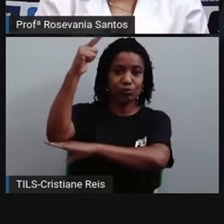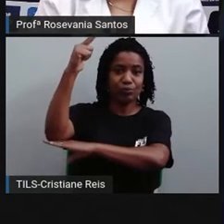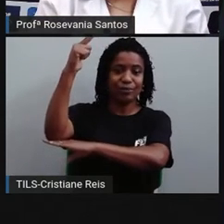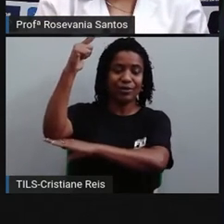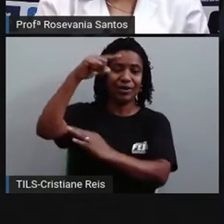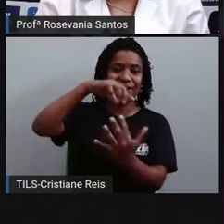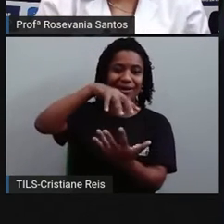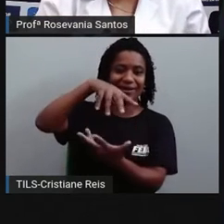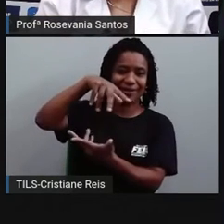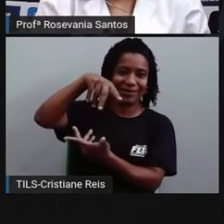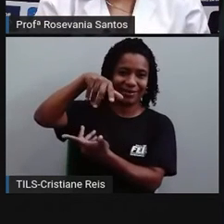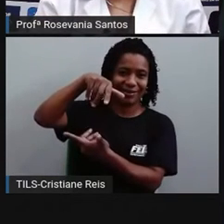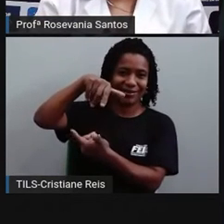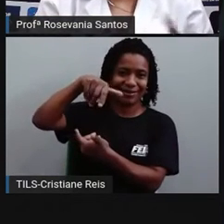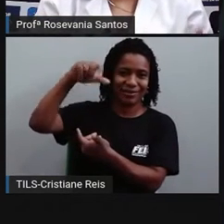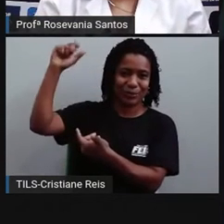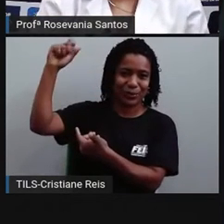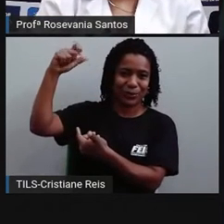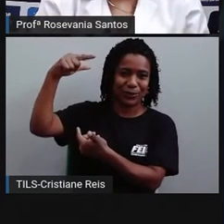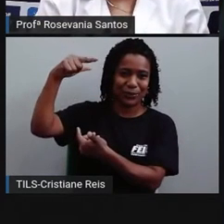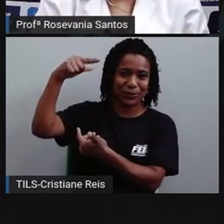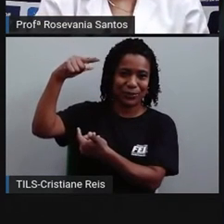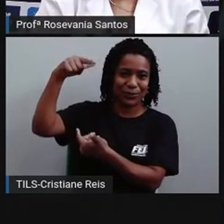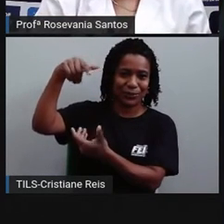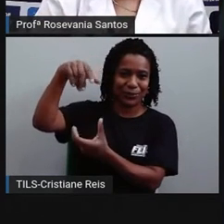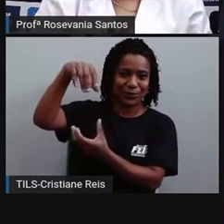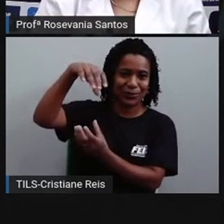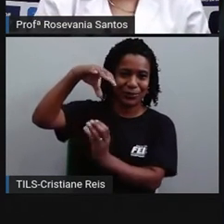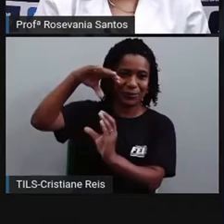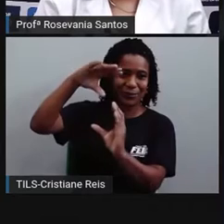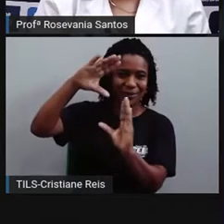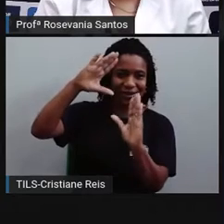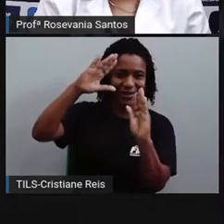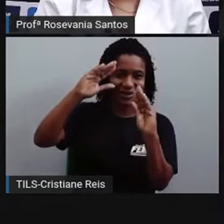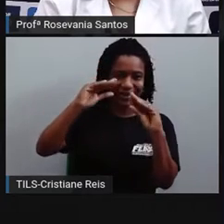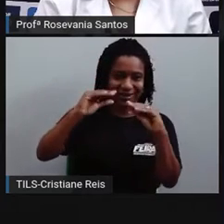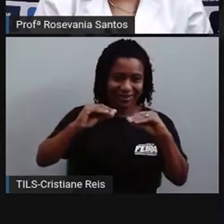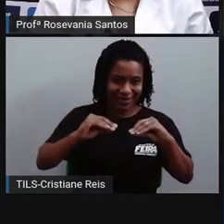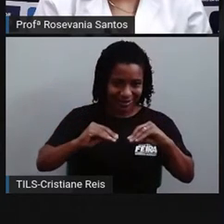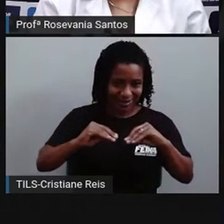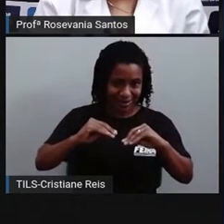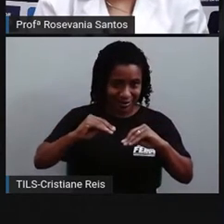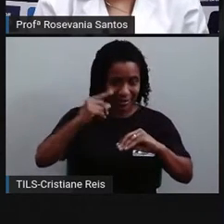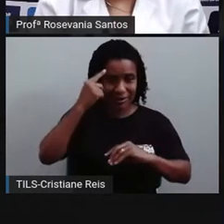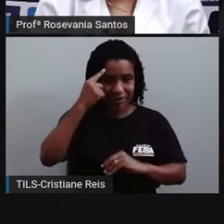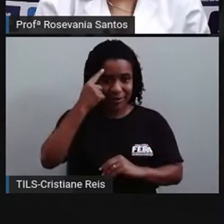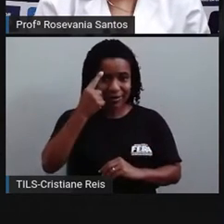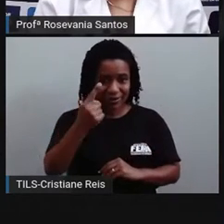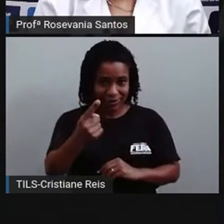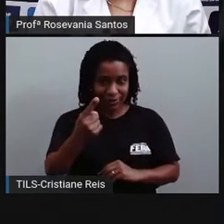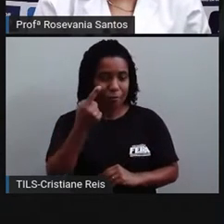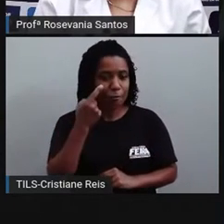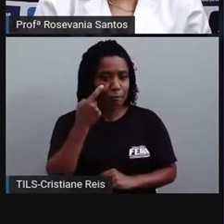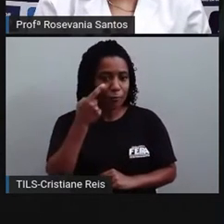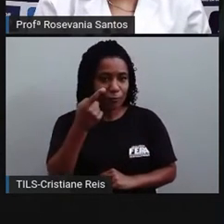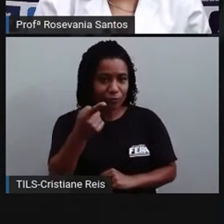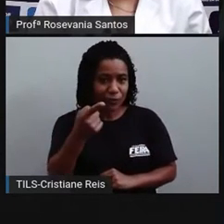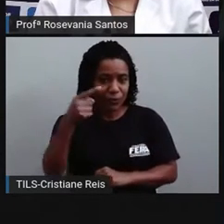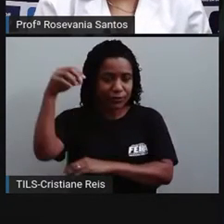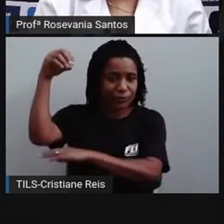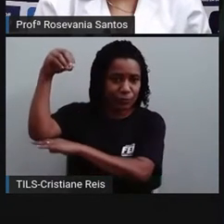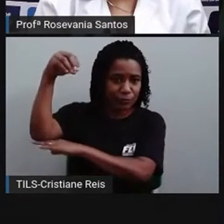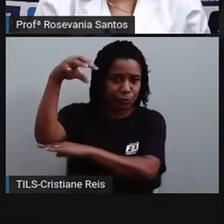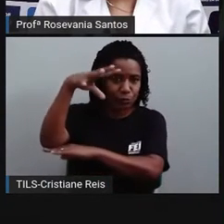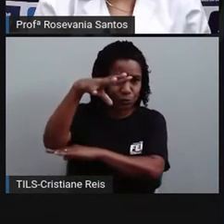a Terra que está se movimentando aí, como vocês estão percebendo, dessa imagem de satélite. Bastante legal, né? A gente aí